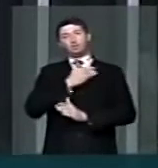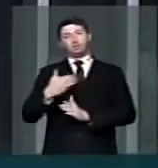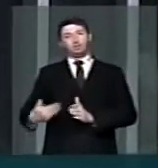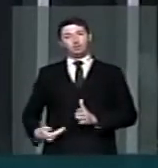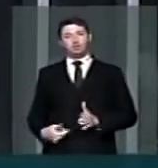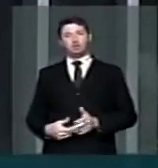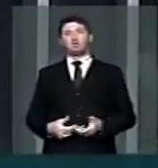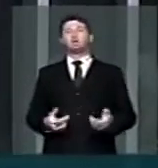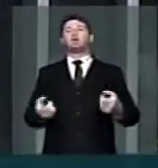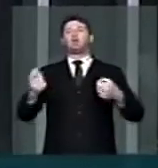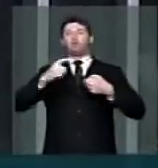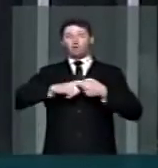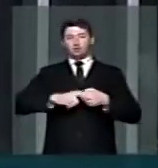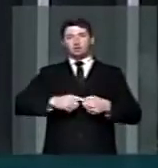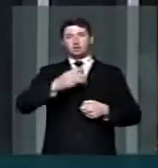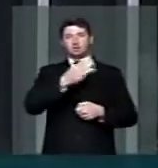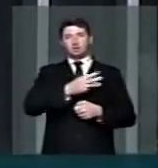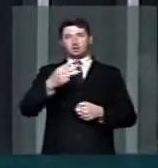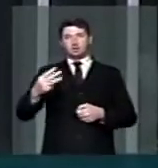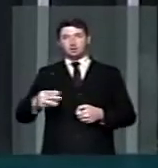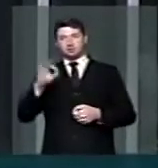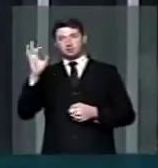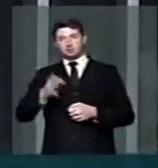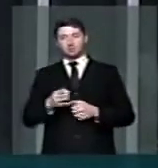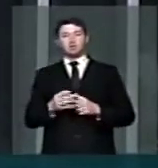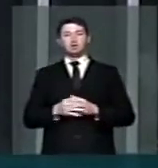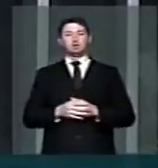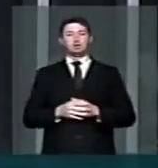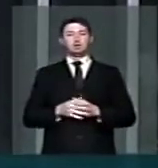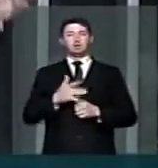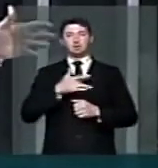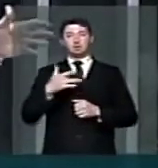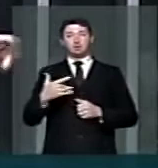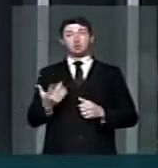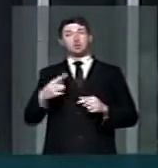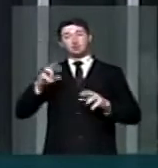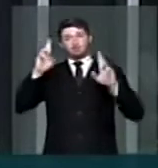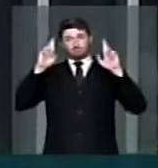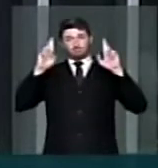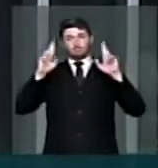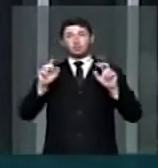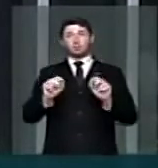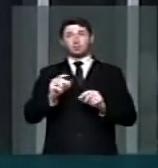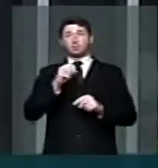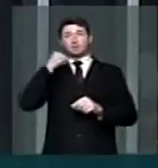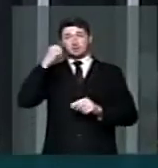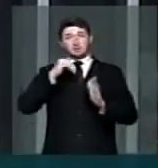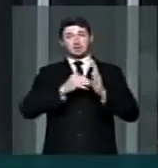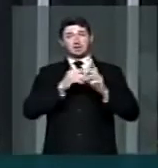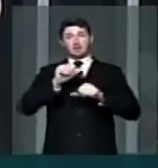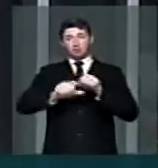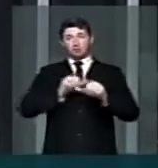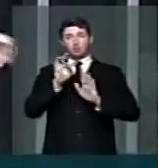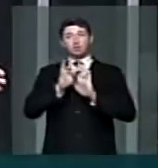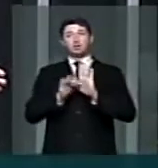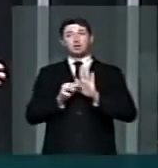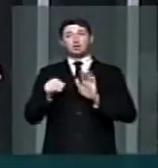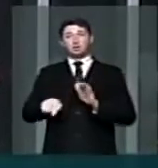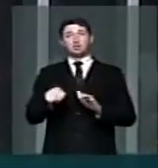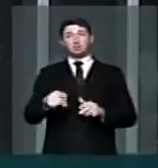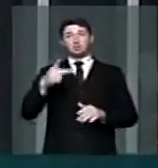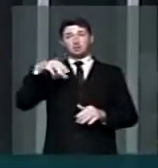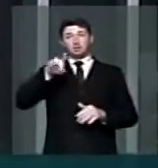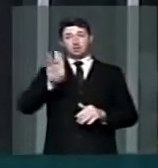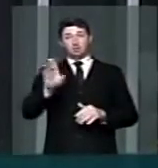com a vinculação dos 33, um terço da saúde, e esperamos que o Senado faça a correção. O PMDB,